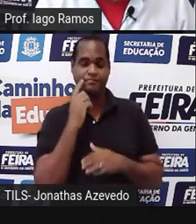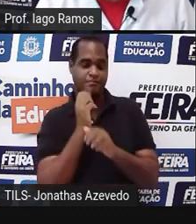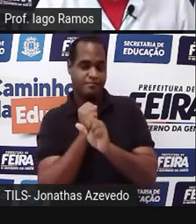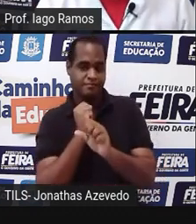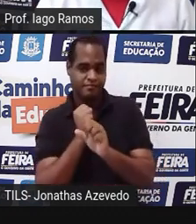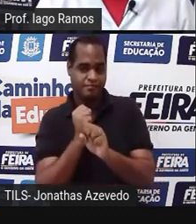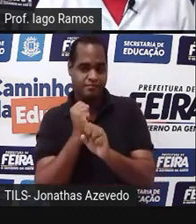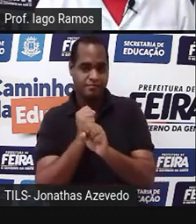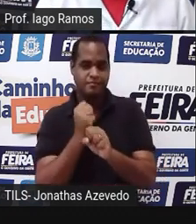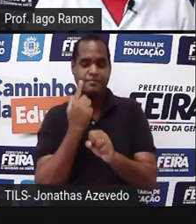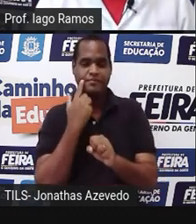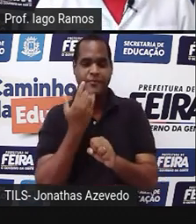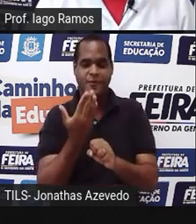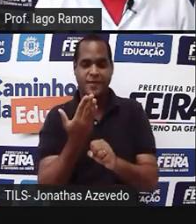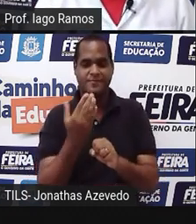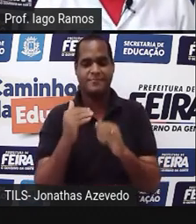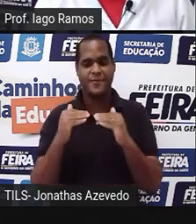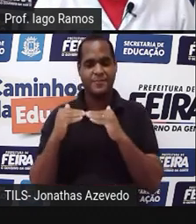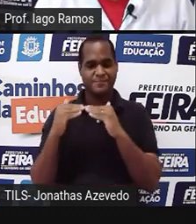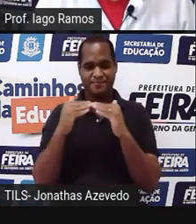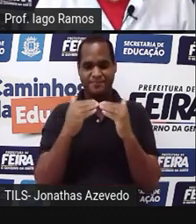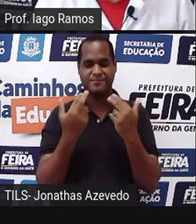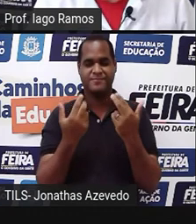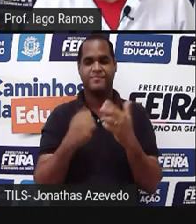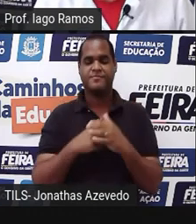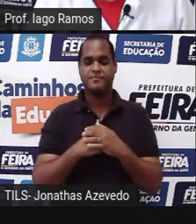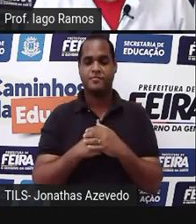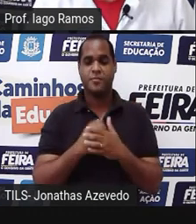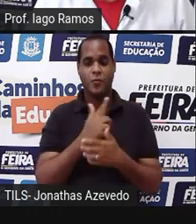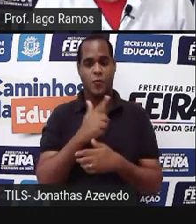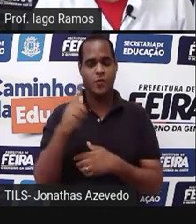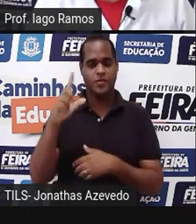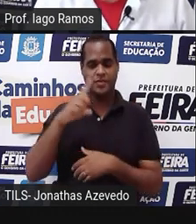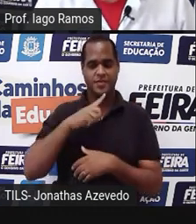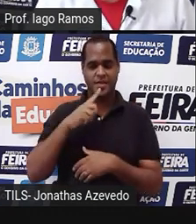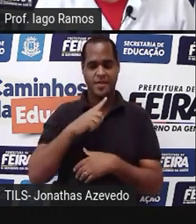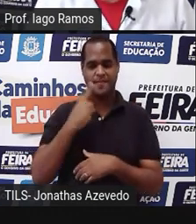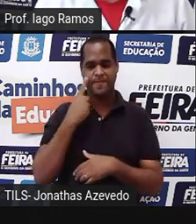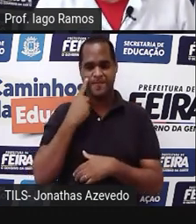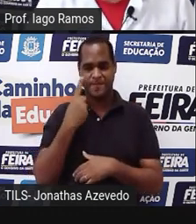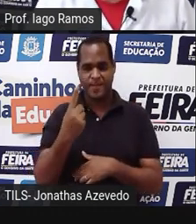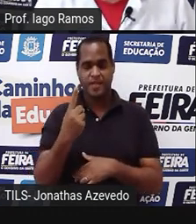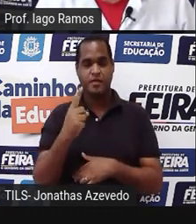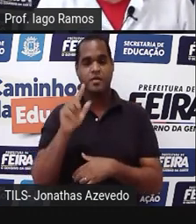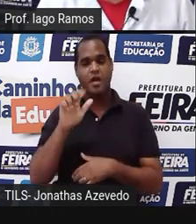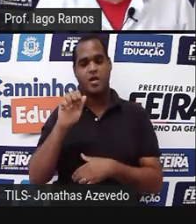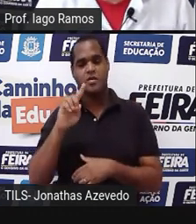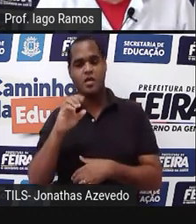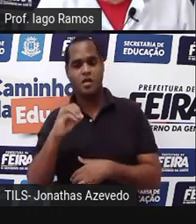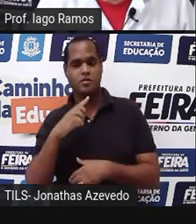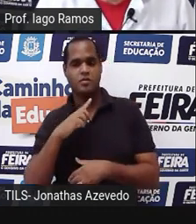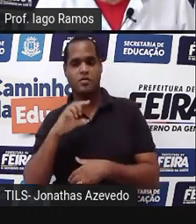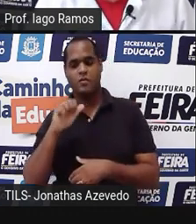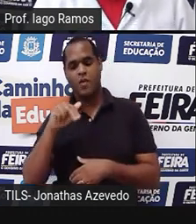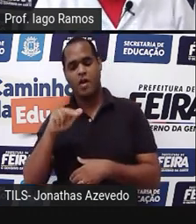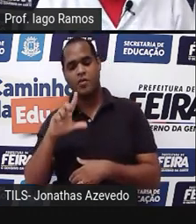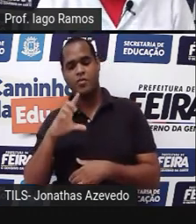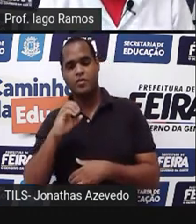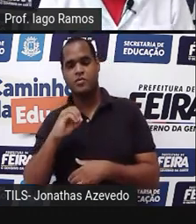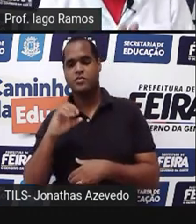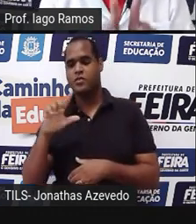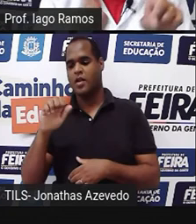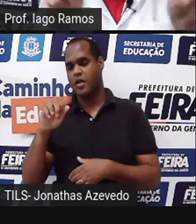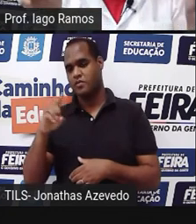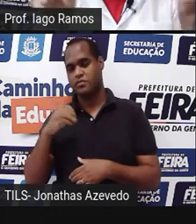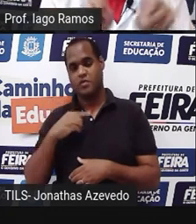que são congruentes. E tem o último caso que a gente vai olhar assim lado, ângulo, lado. O é que isso significa? Eu preciso